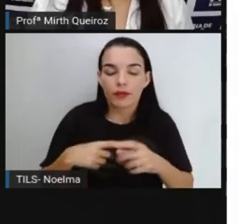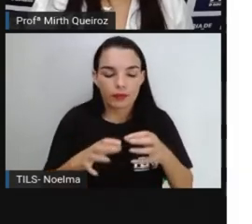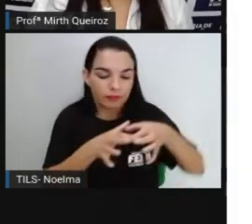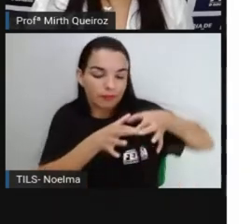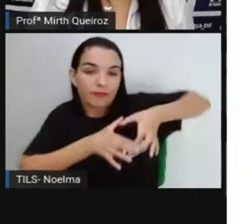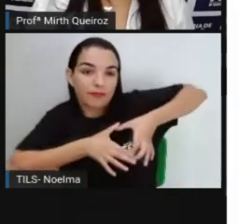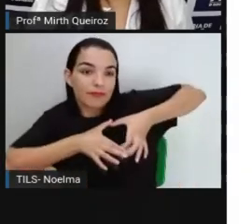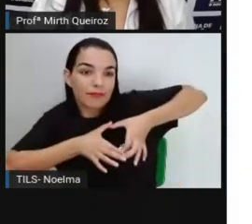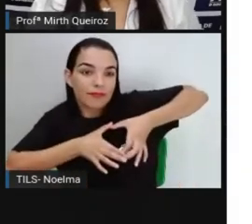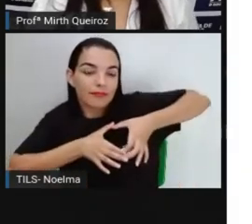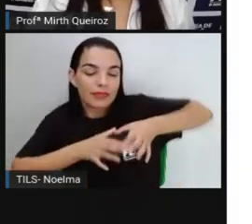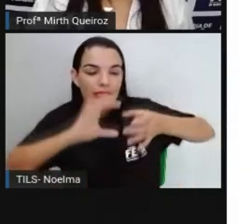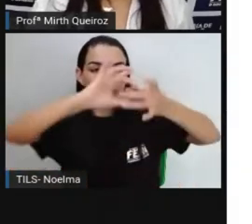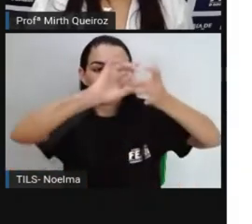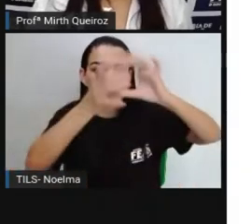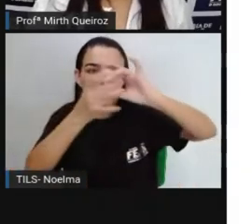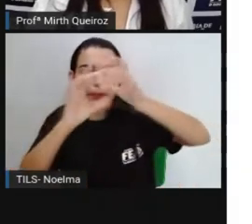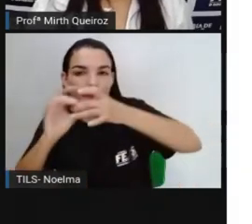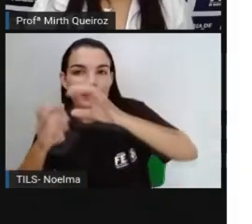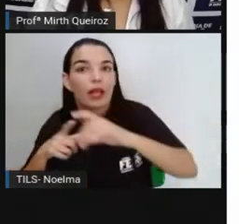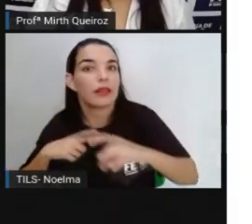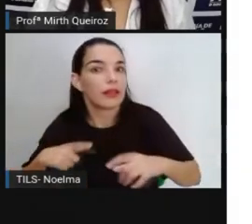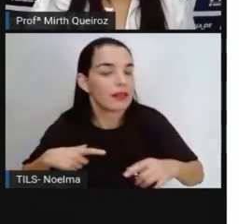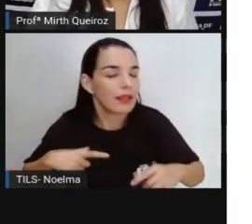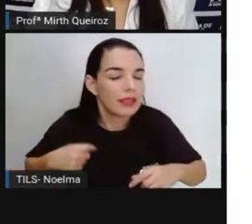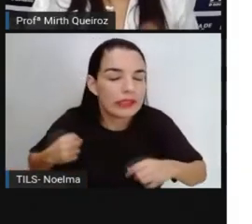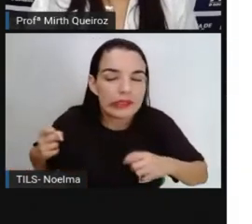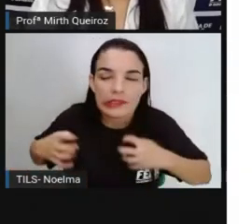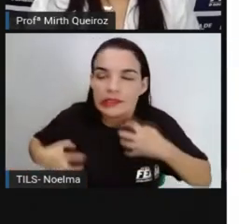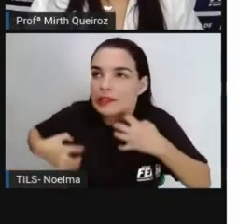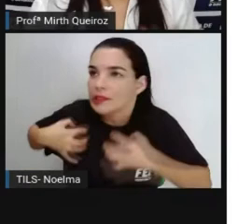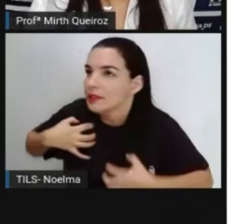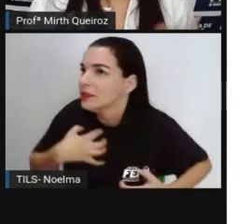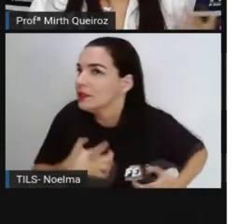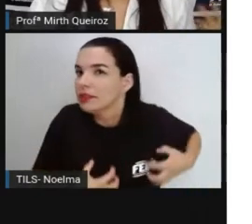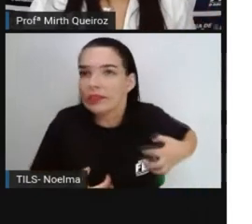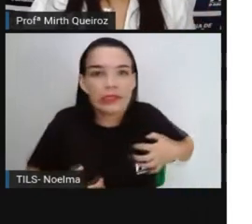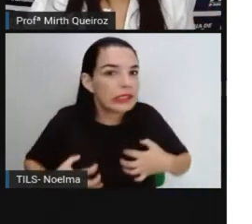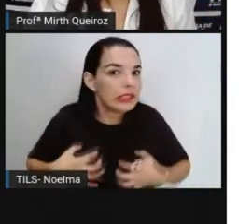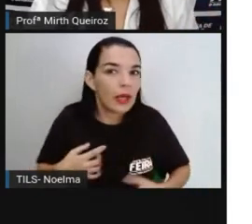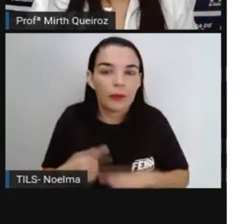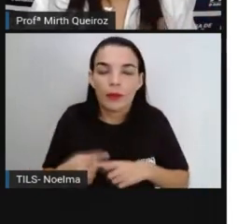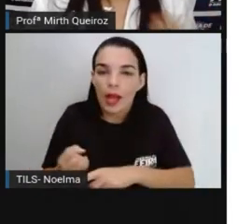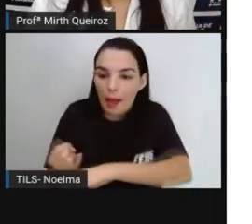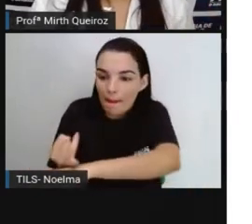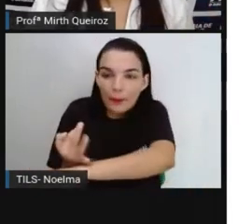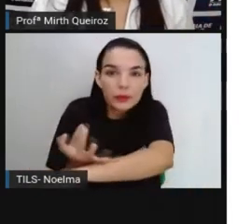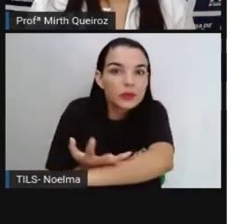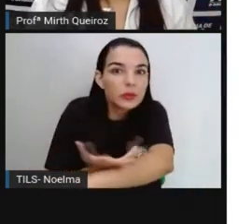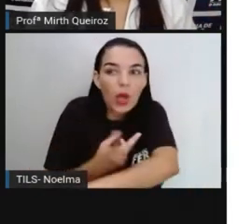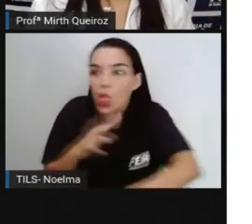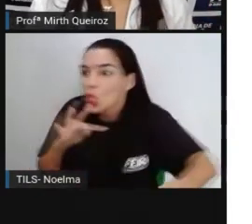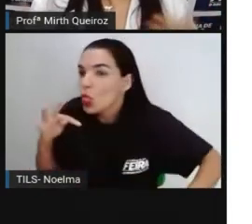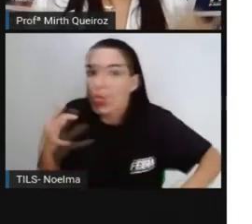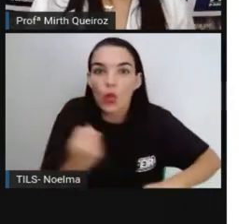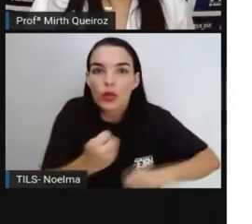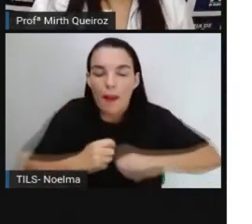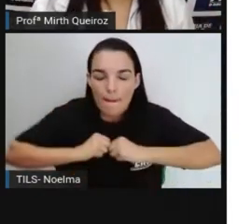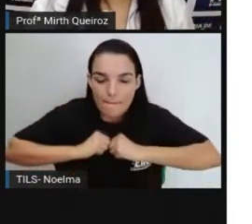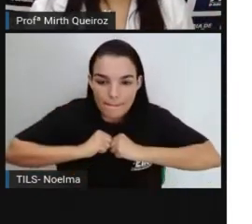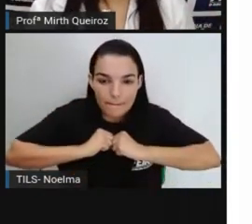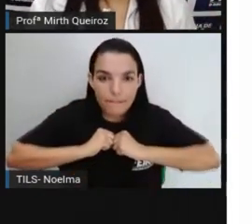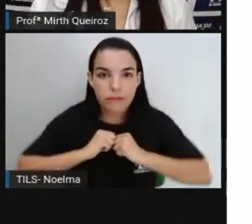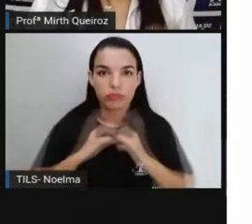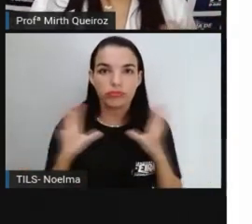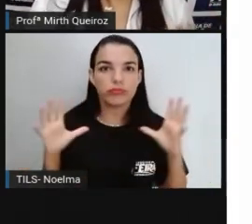né É algo que gera um estresse muito grande, né A gente fica com as emoções lá em cima Ao mesmo tempo que a gente está muito